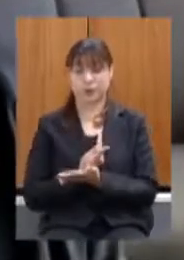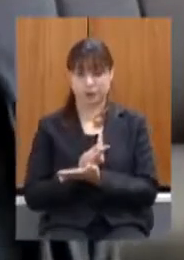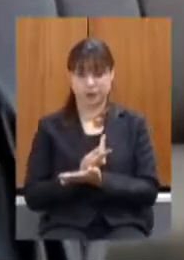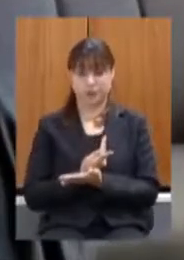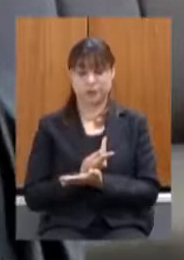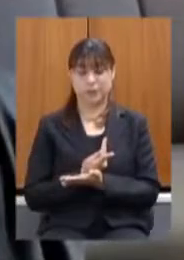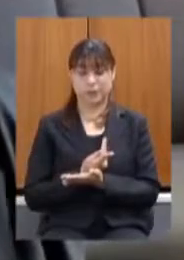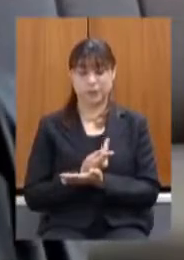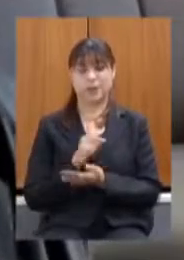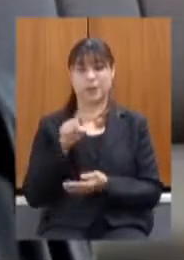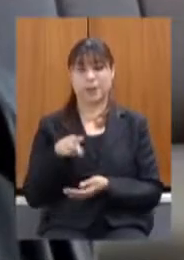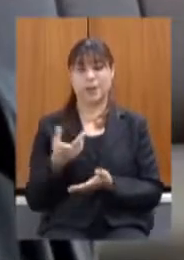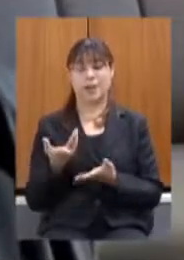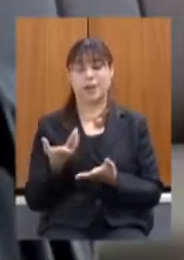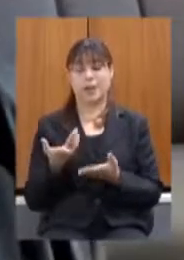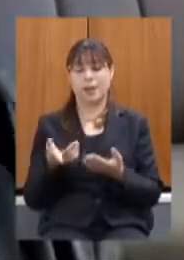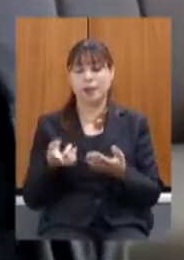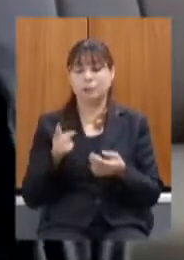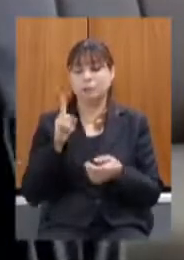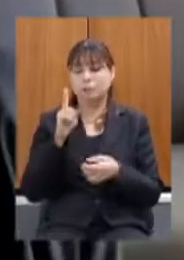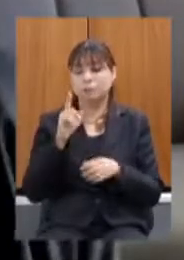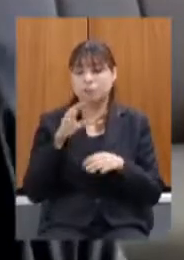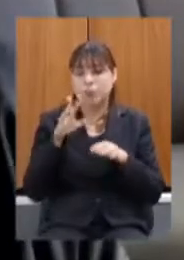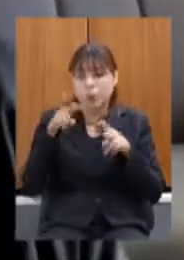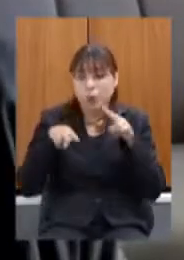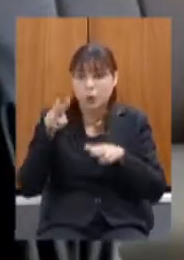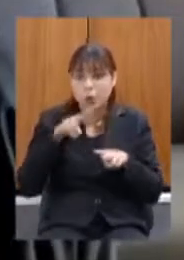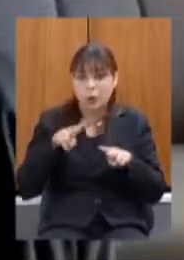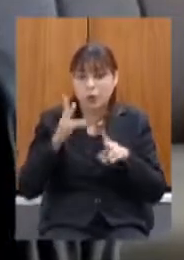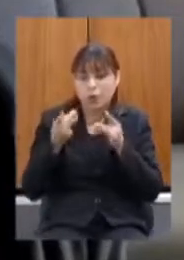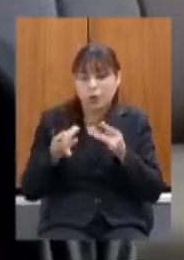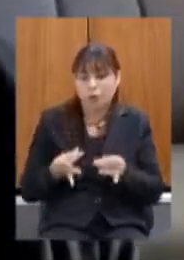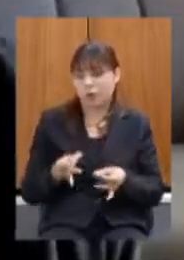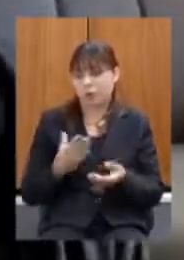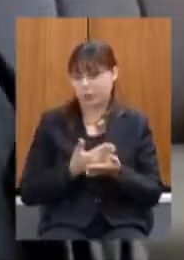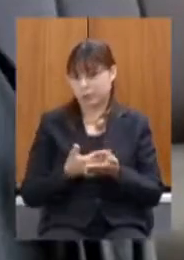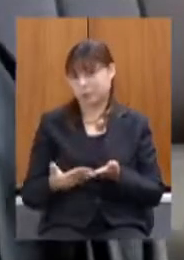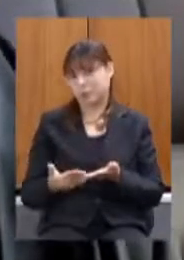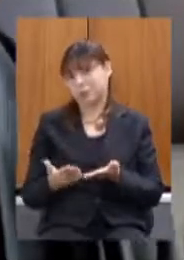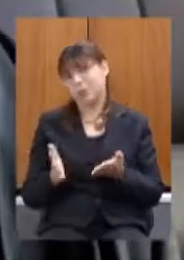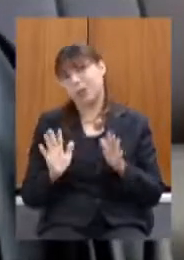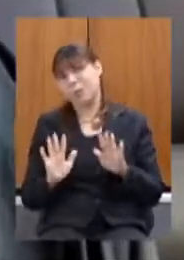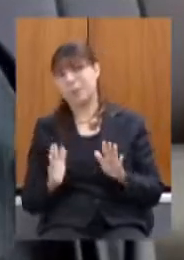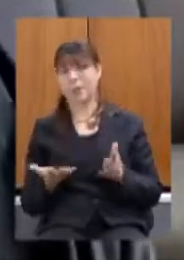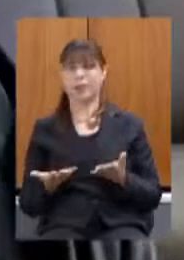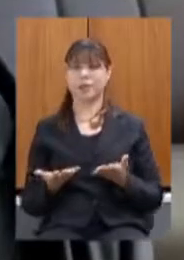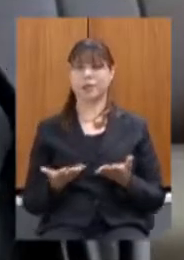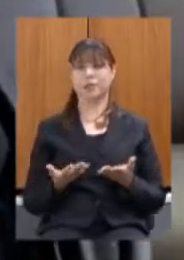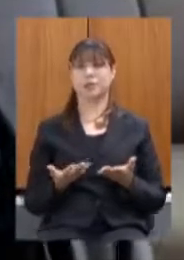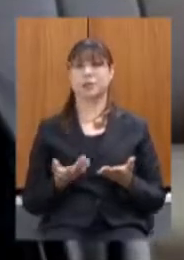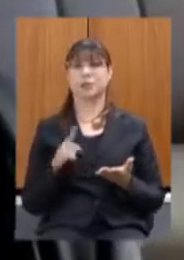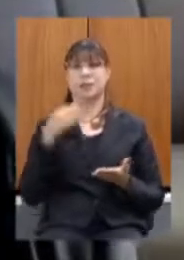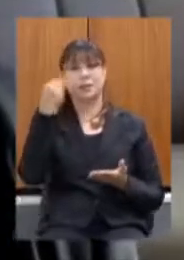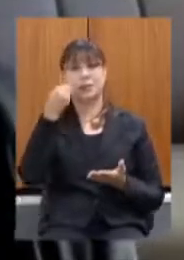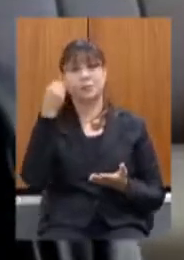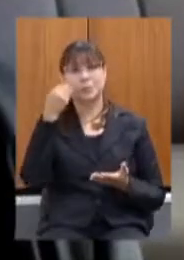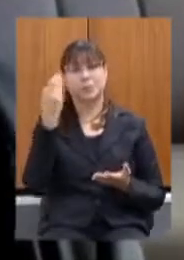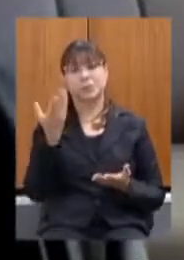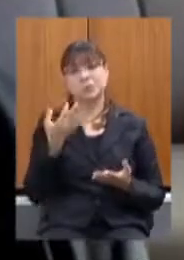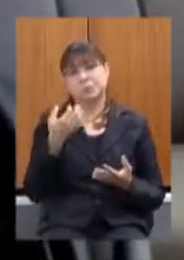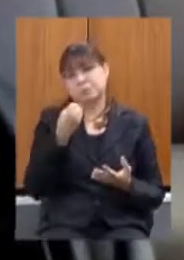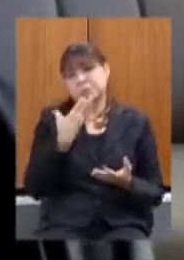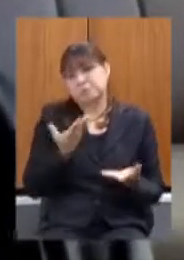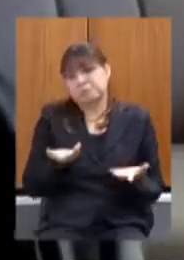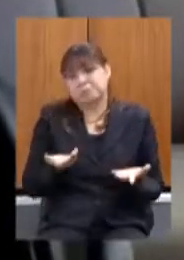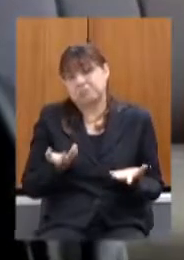pente fino inicial mas com a execução é bom mas se se eu não fui uma experiência exitosa ótimo